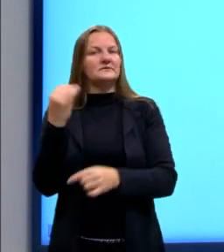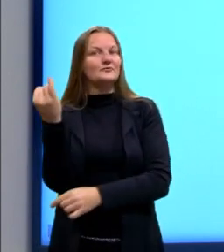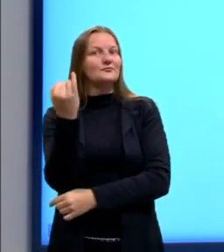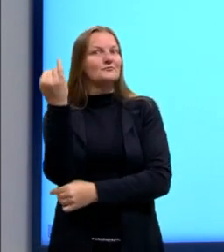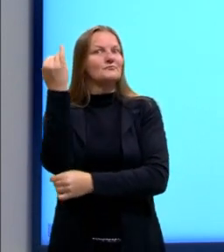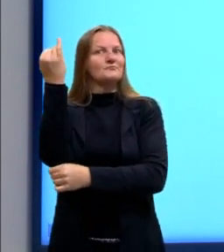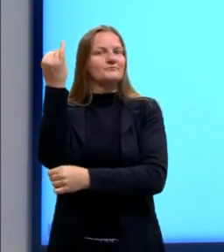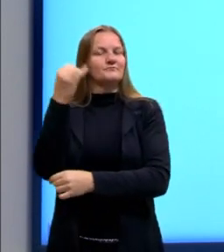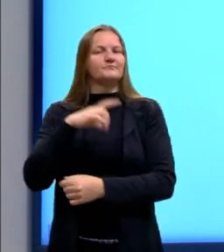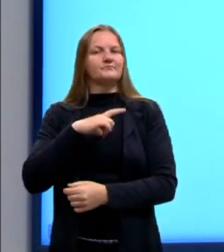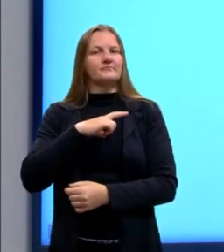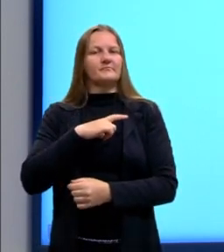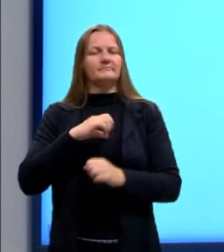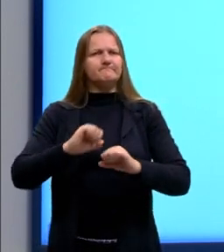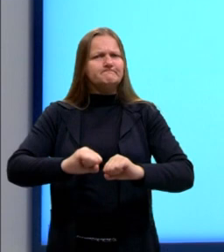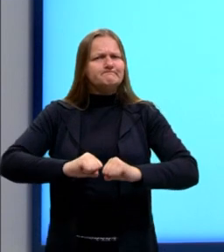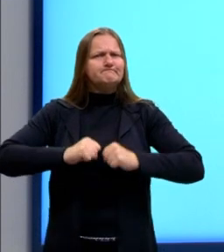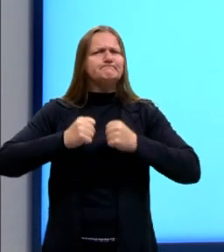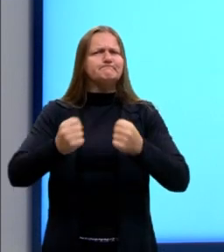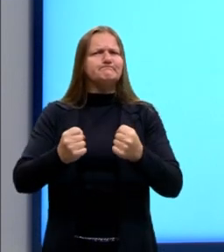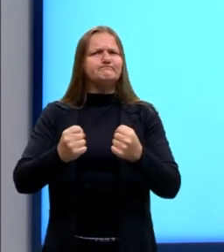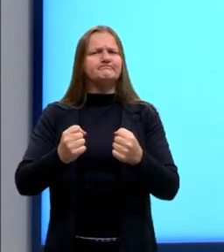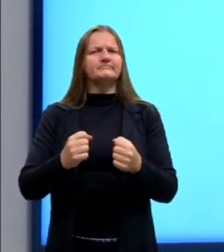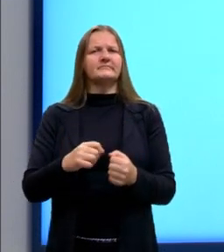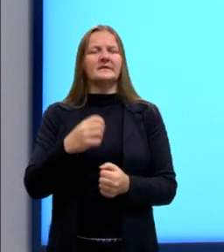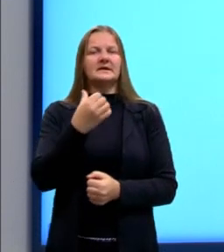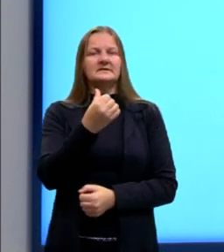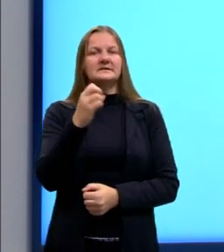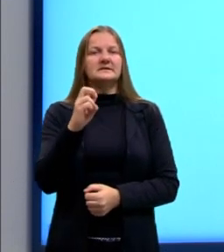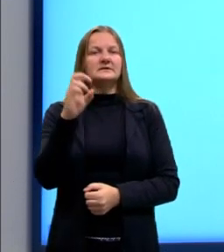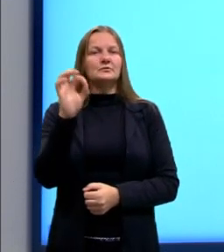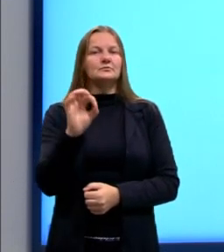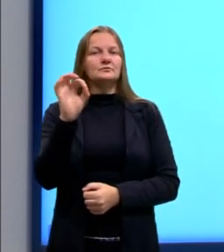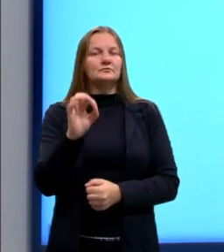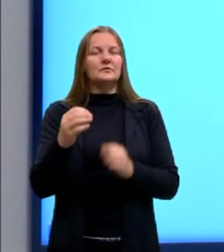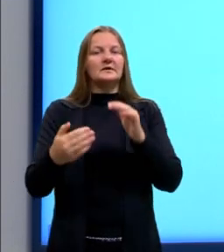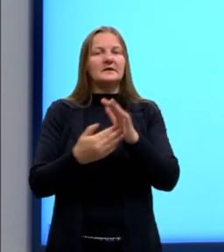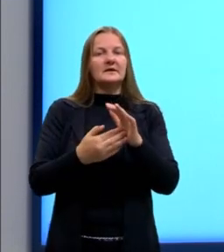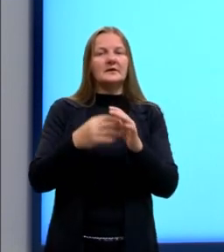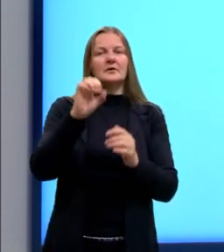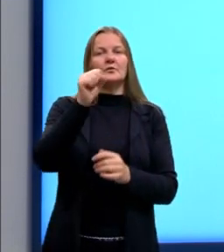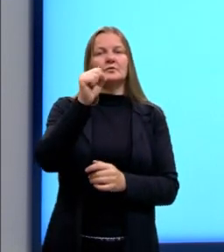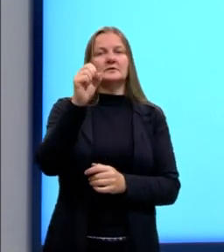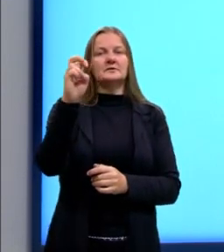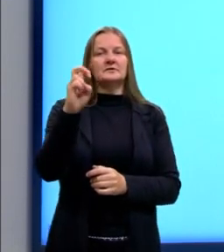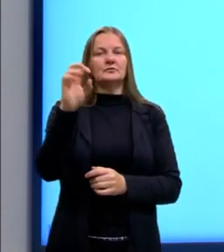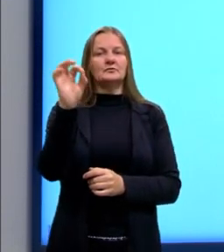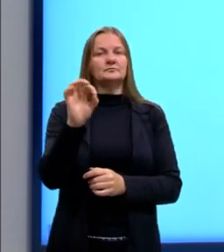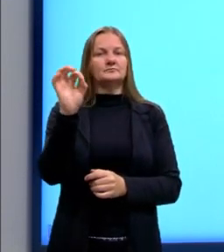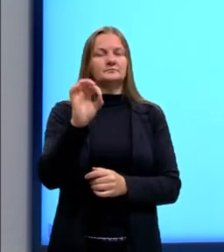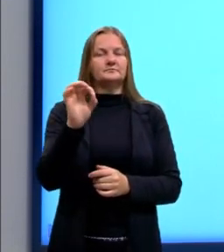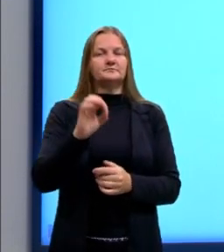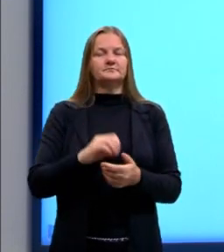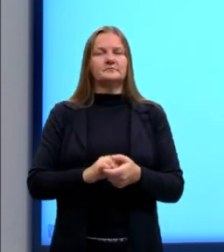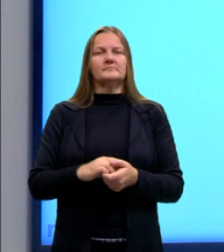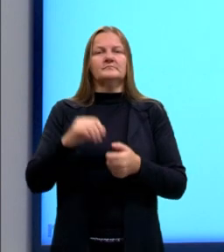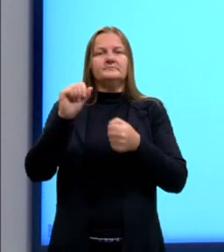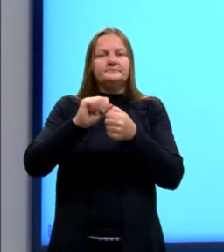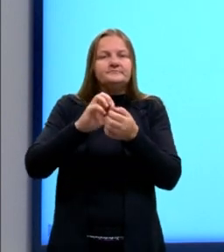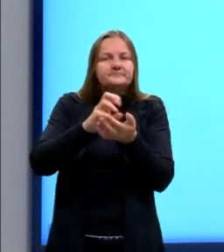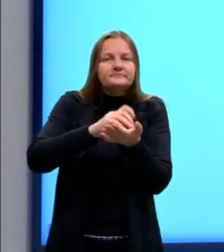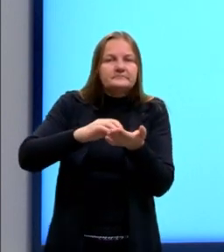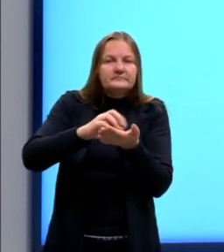para o ganho de condicionamento físico fica entre 65% e 85%. Então nós vamos